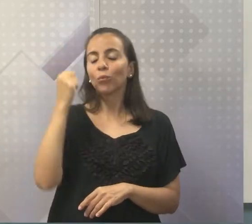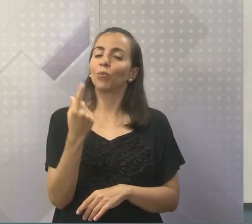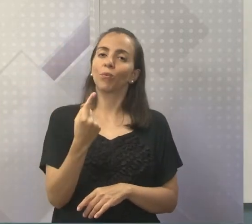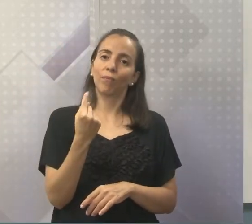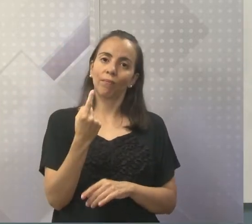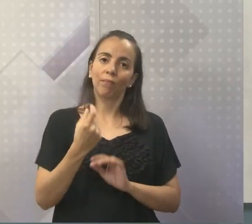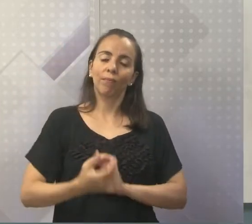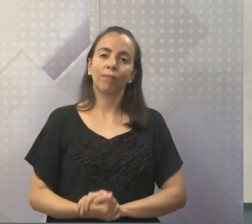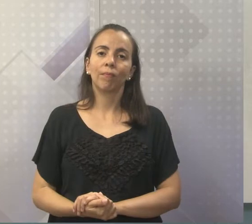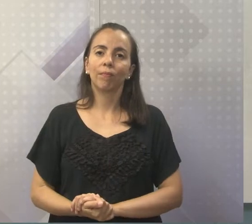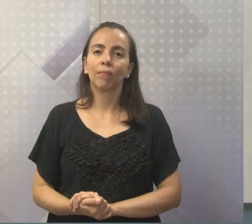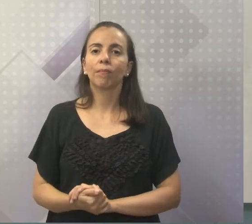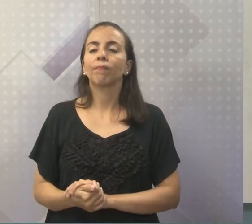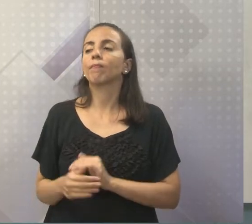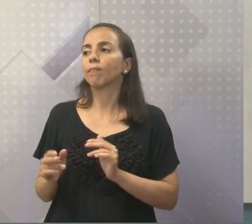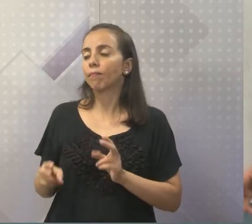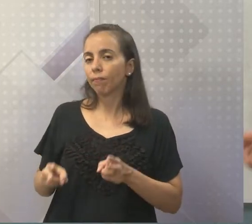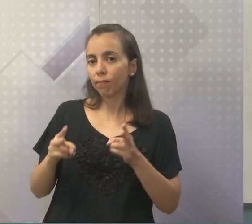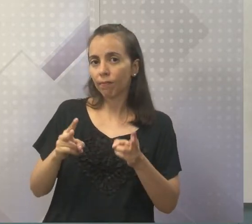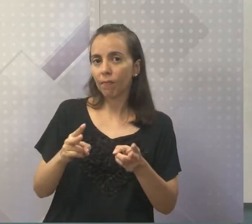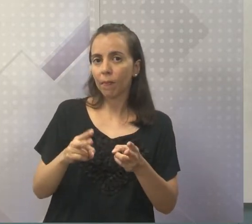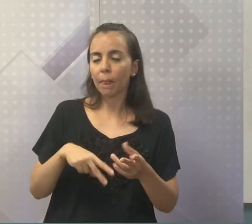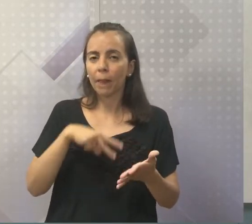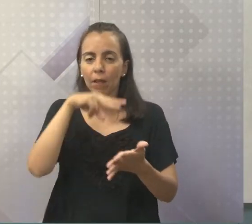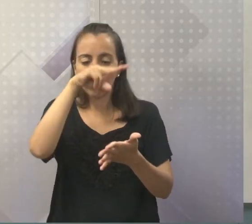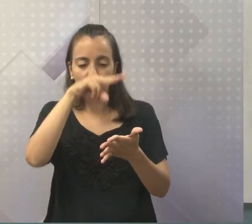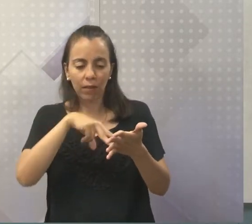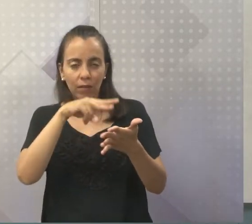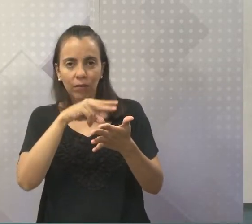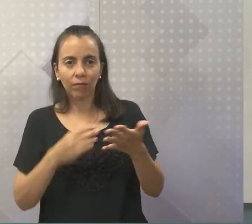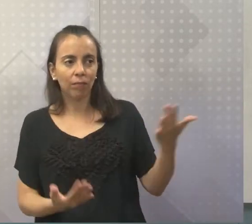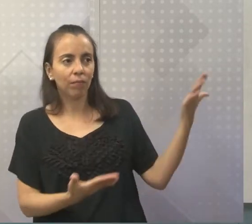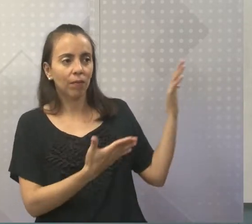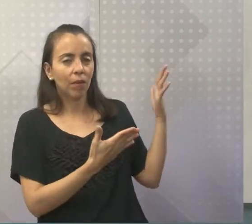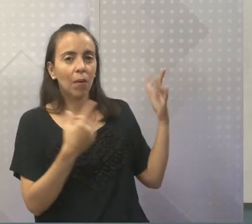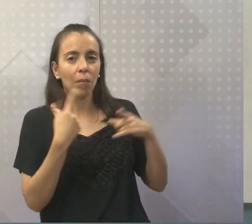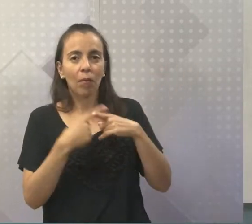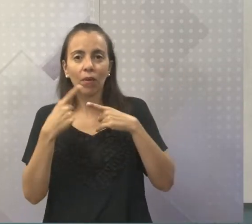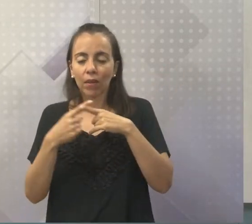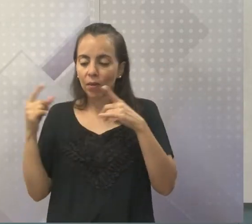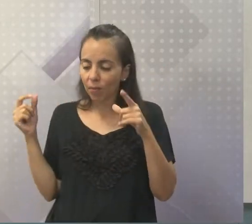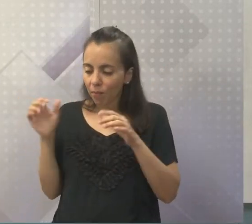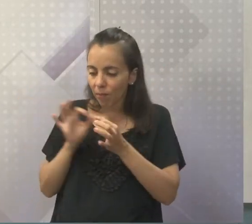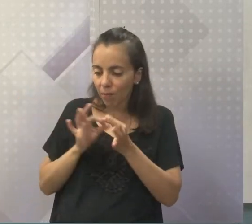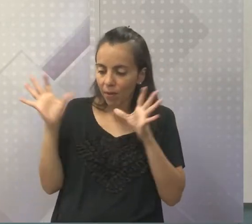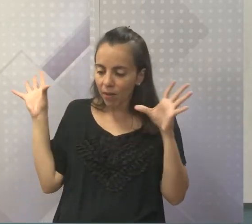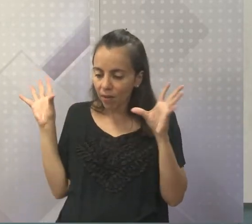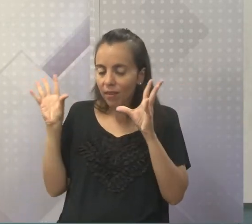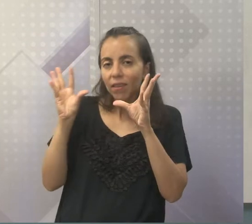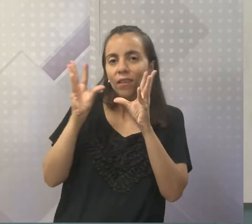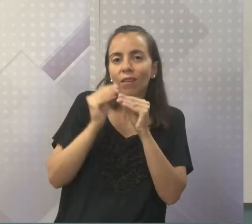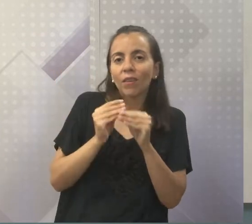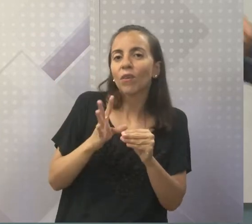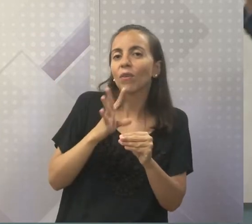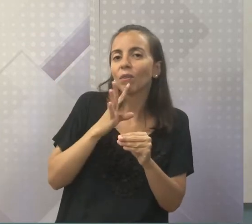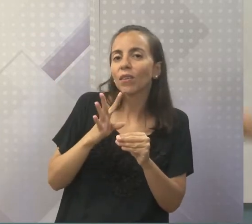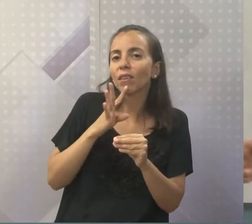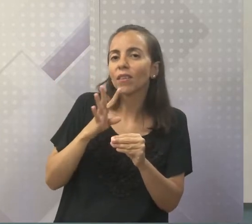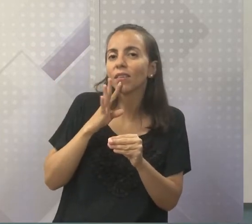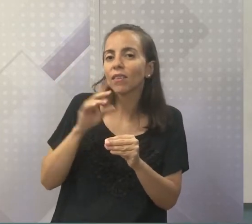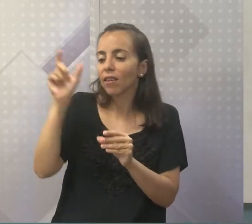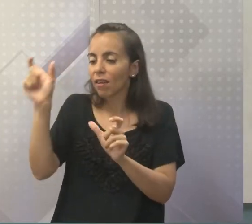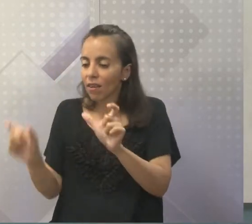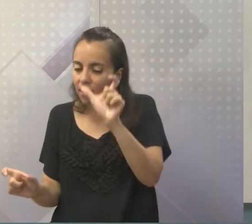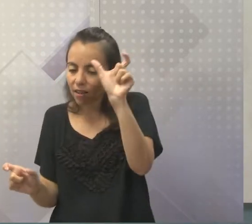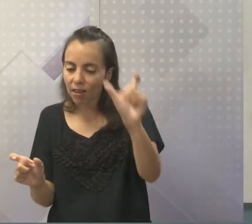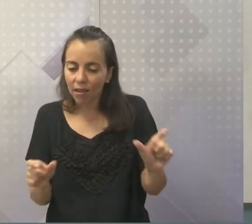Vamos seguindo, certo? Eu estou lendo assim o slide, porque eu fiz um resumo, para que vocês viessem conhecer um pouco da história de cada